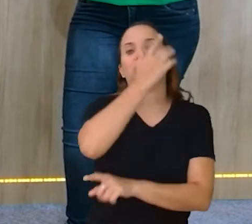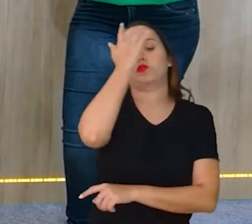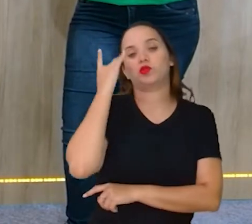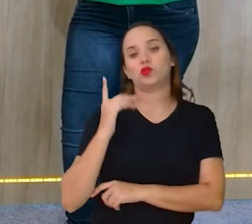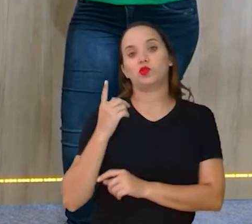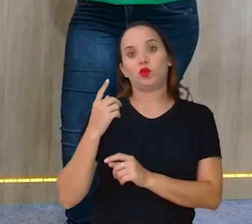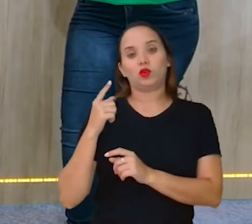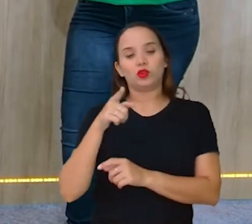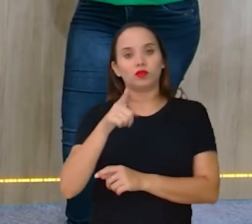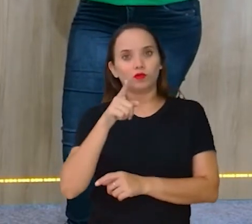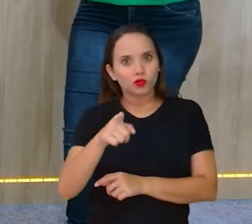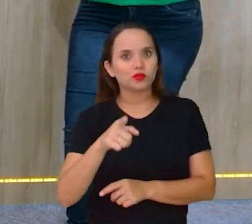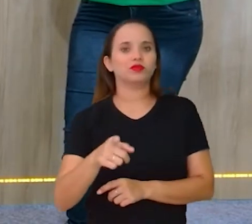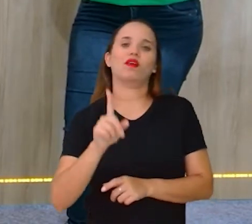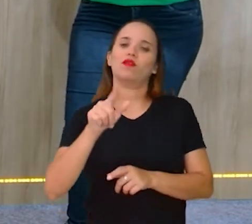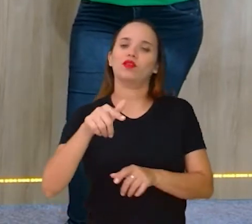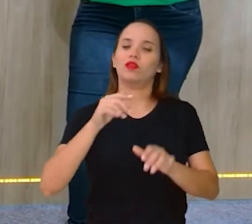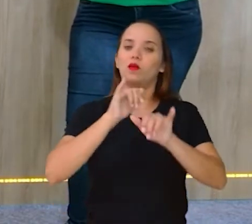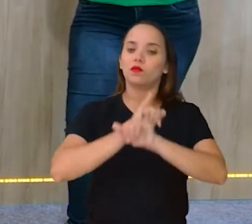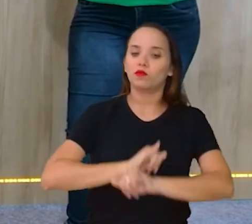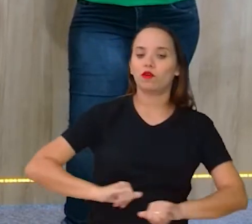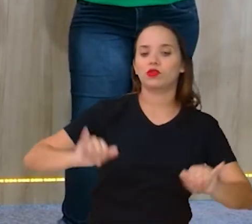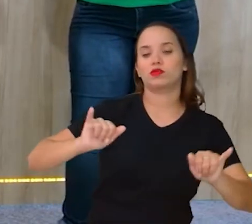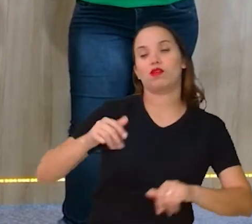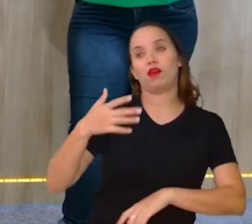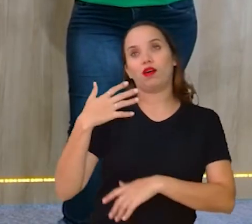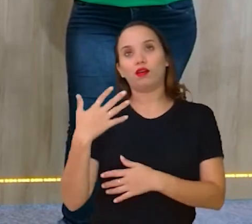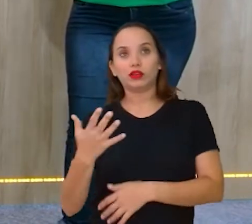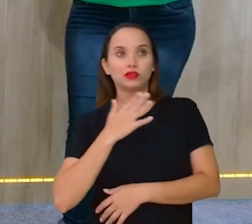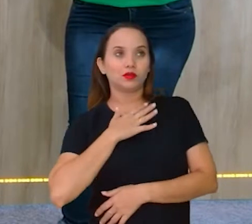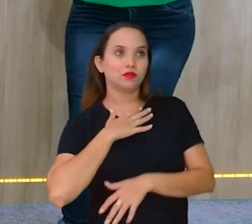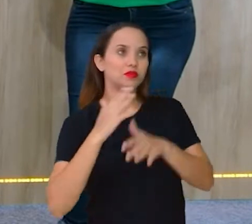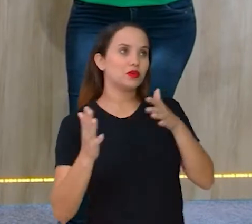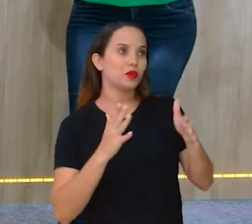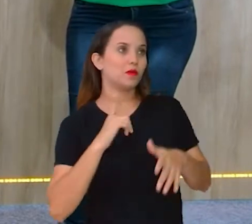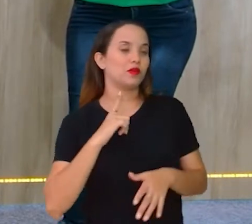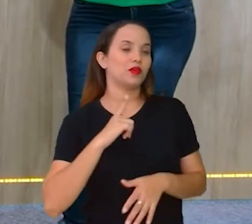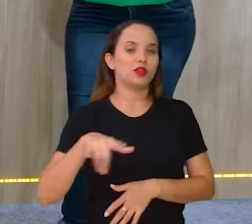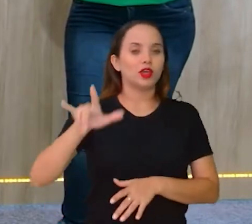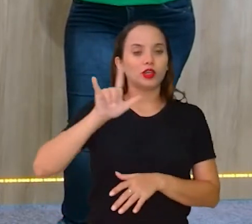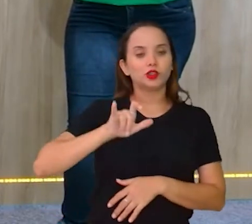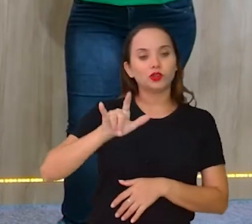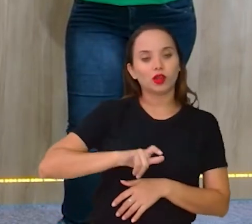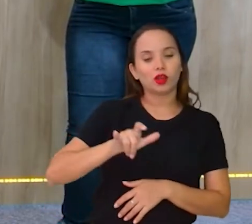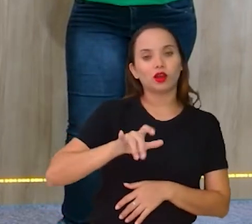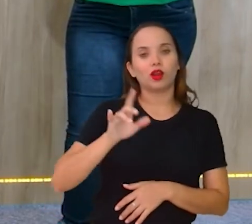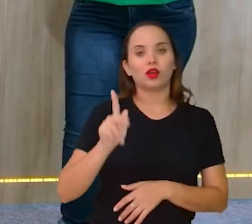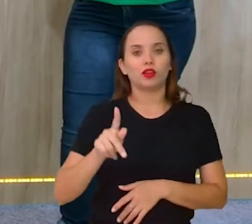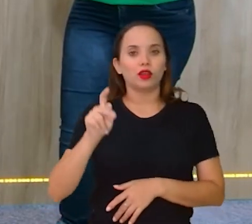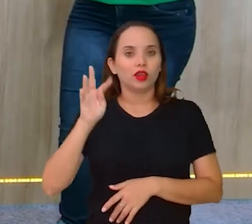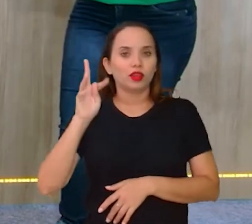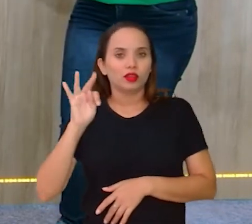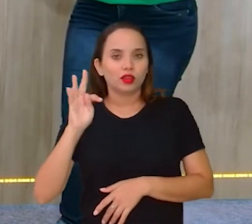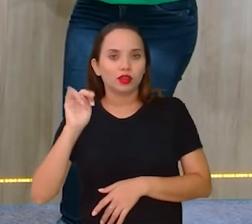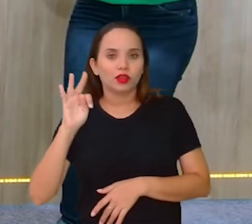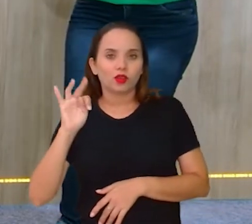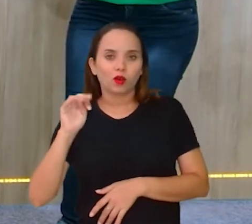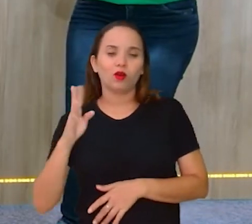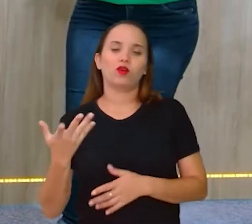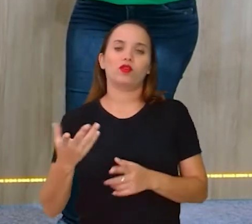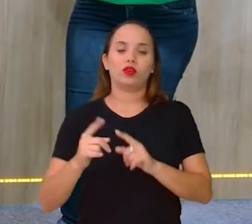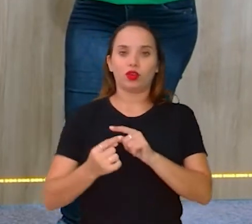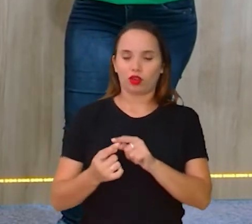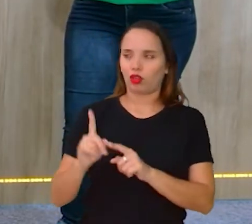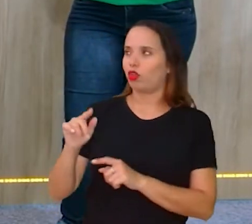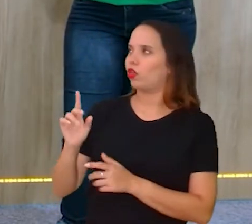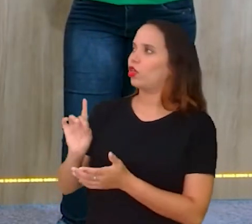você é vai dizer agora, na minha época que era bom porque tinha que TikTok, tinha Instagram, sei o que, ou seja, vai ser sempre esse embate de geração. MSN,